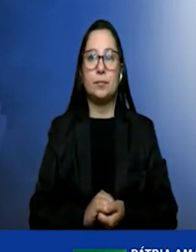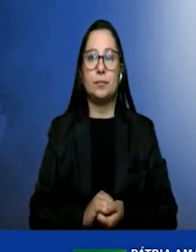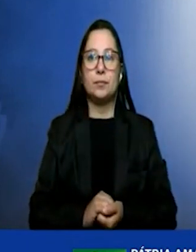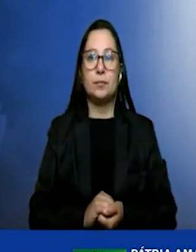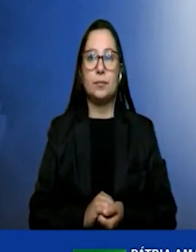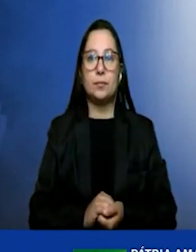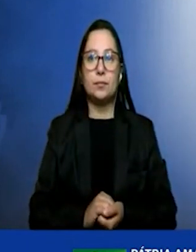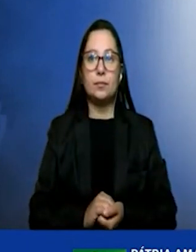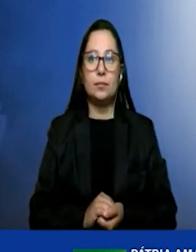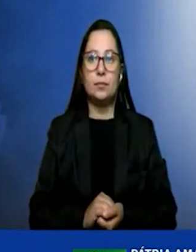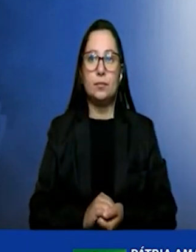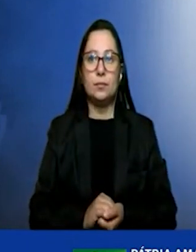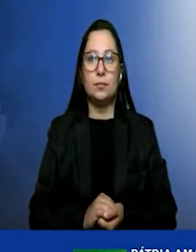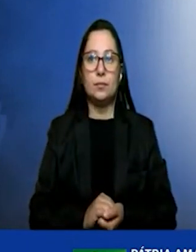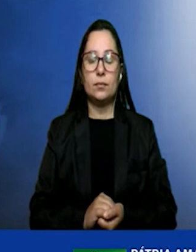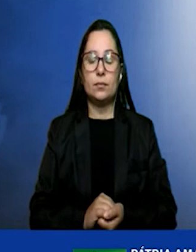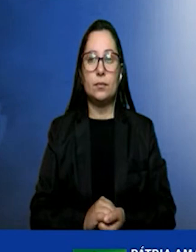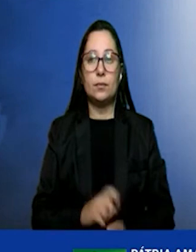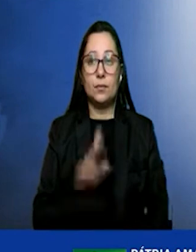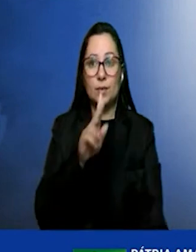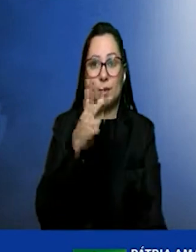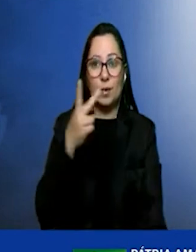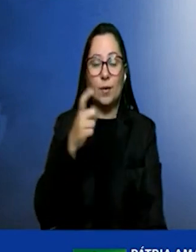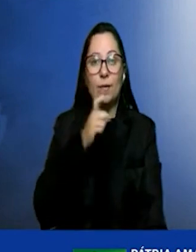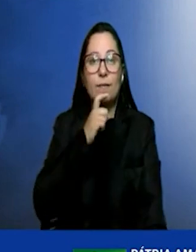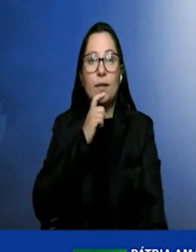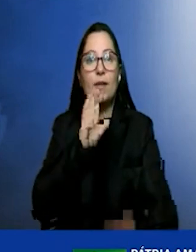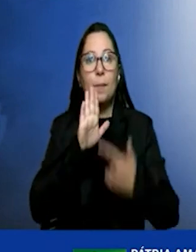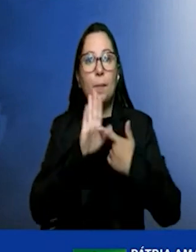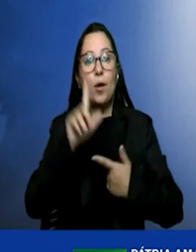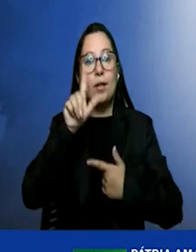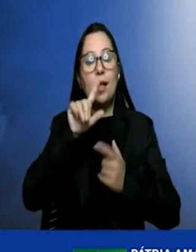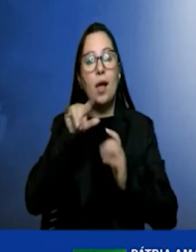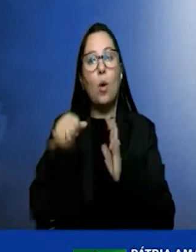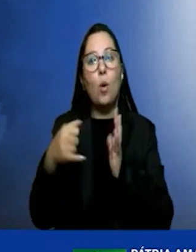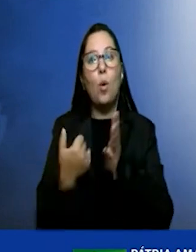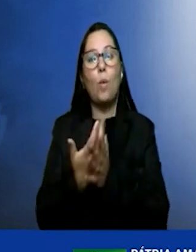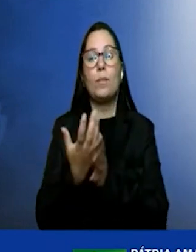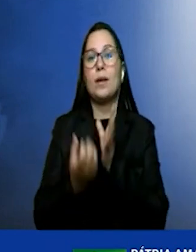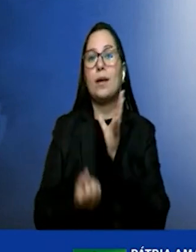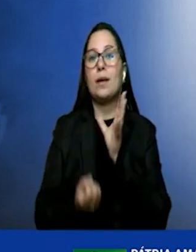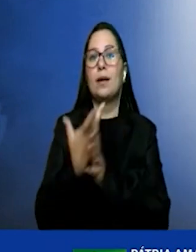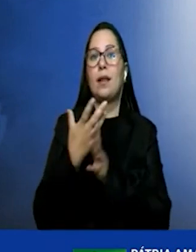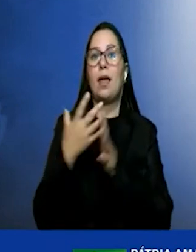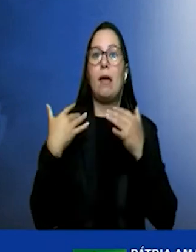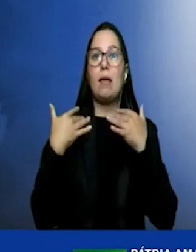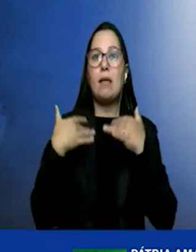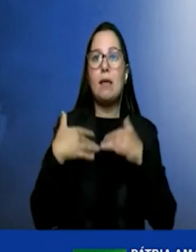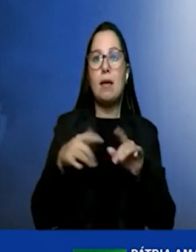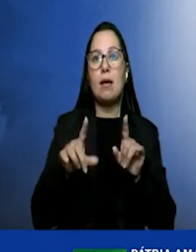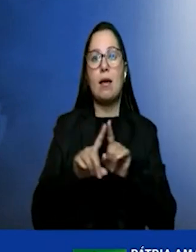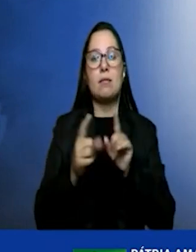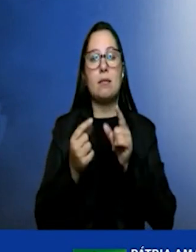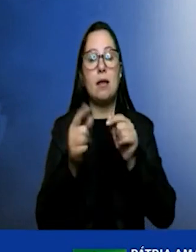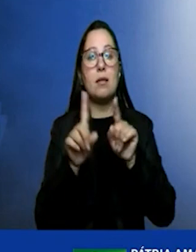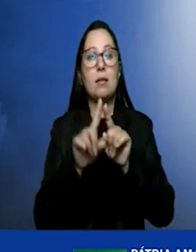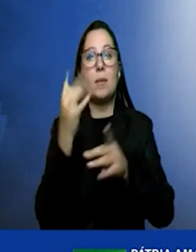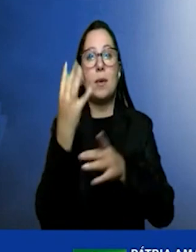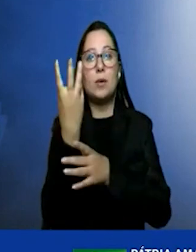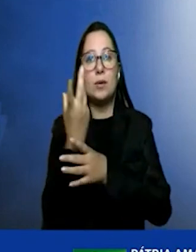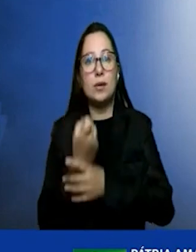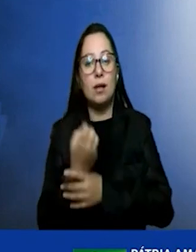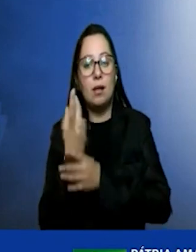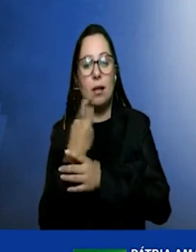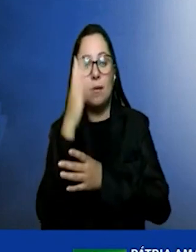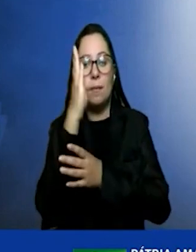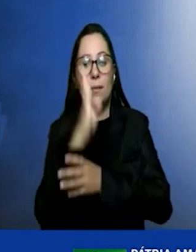O hidrogênio verde aparece como uma oportunidade de geração de riqueza com sustentabilidade para o Brasil e para